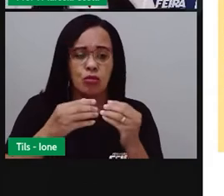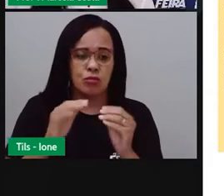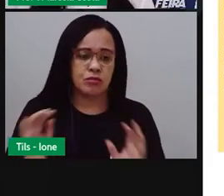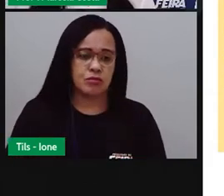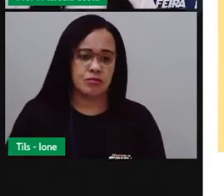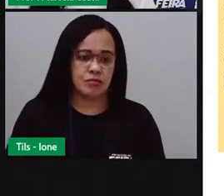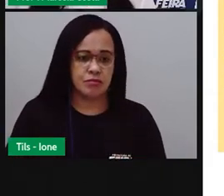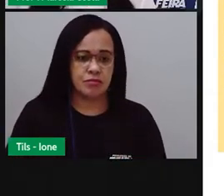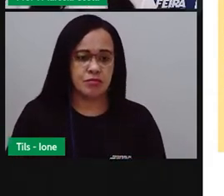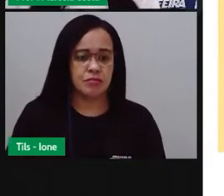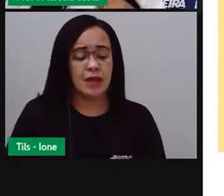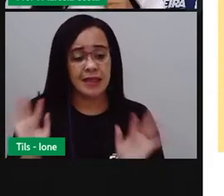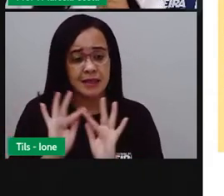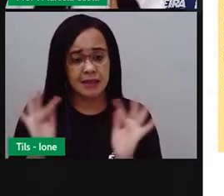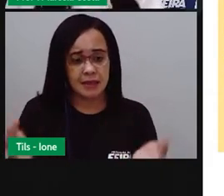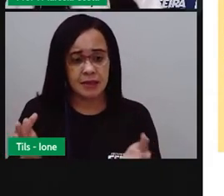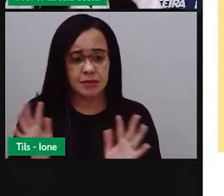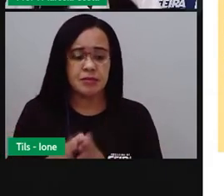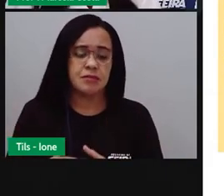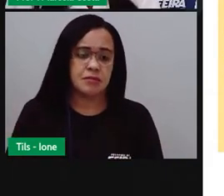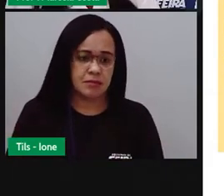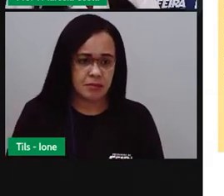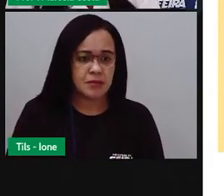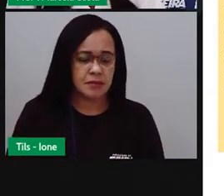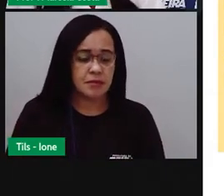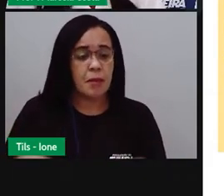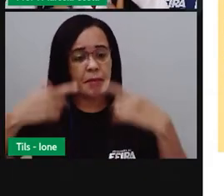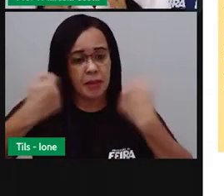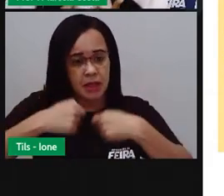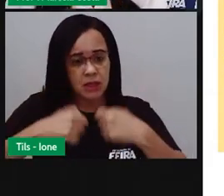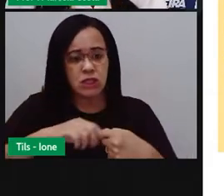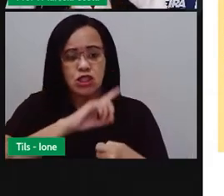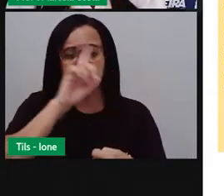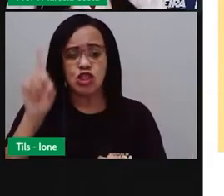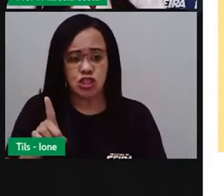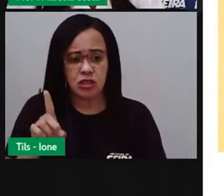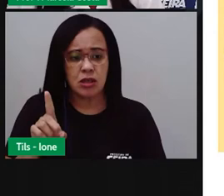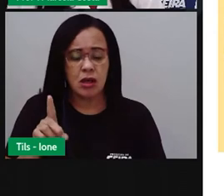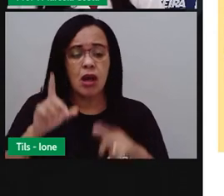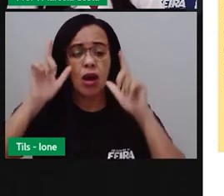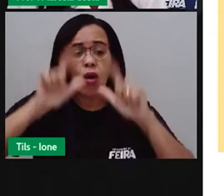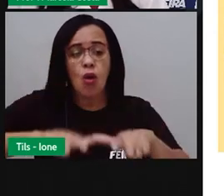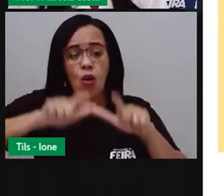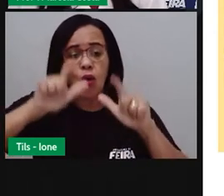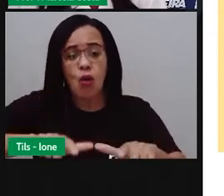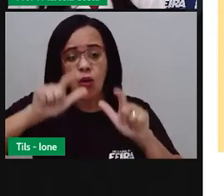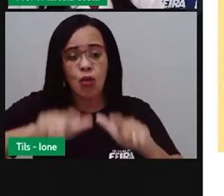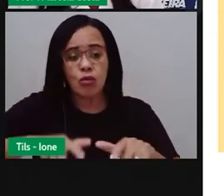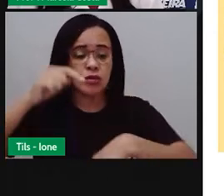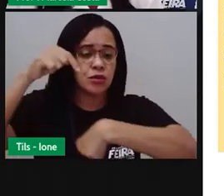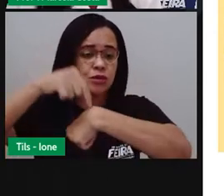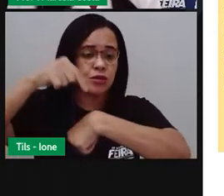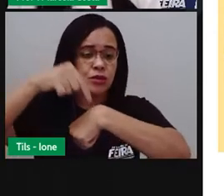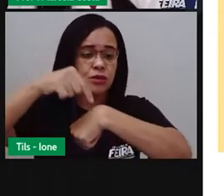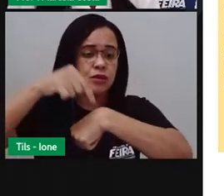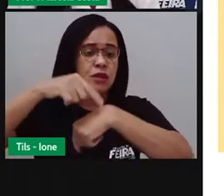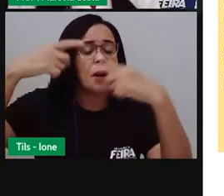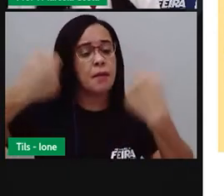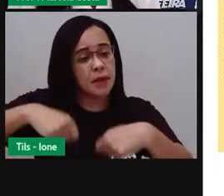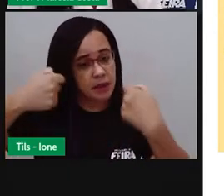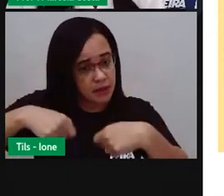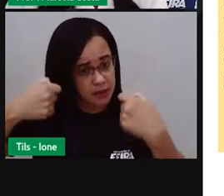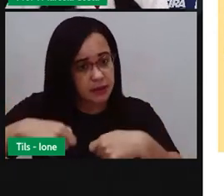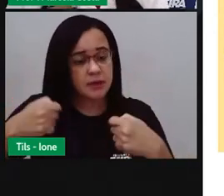Também é importante dizer a data, o local e o horário onde vai